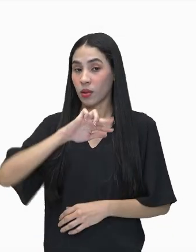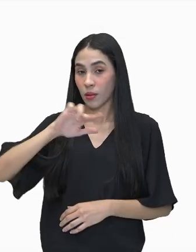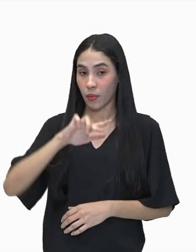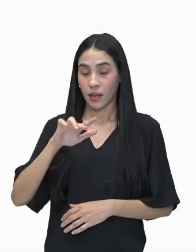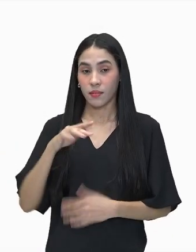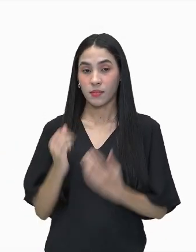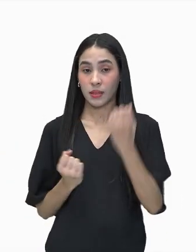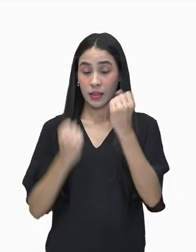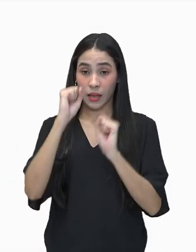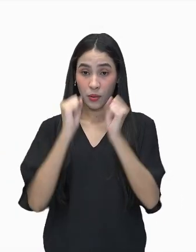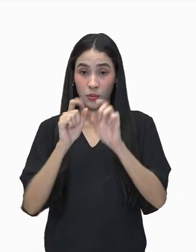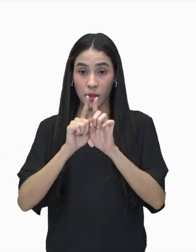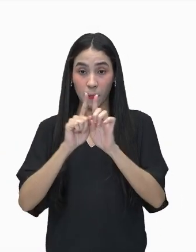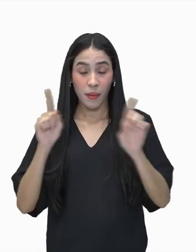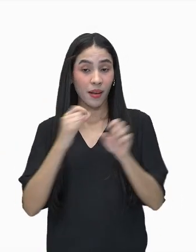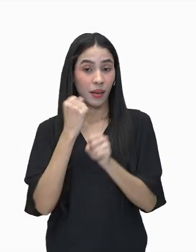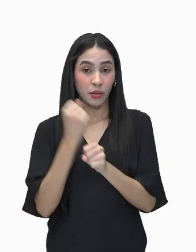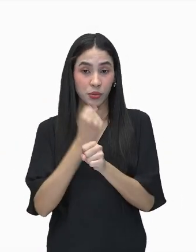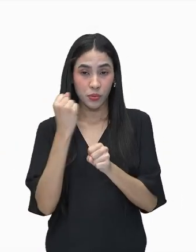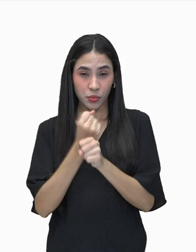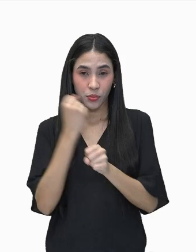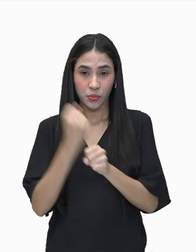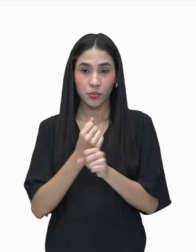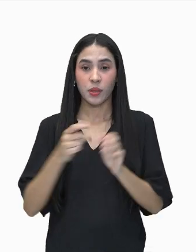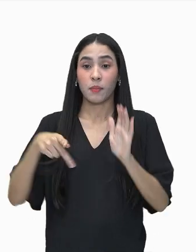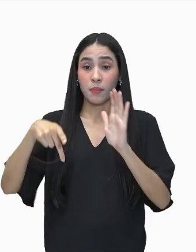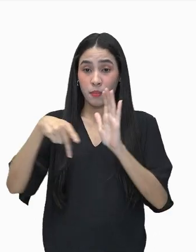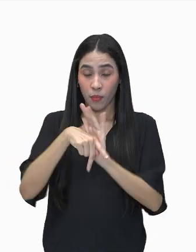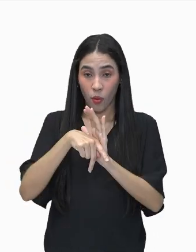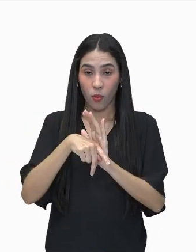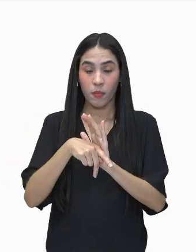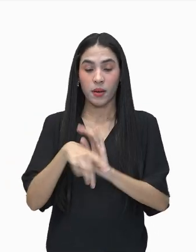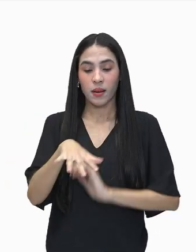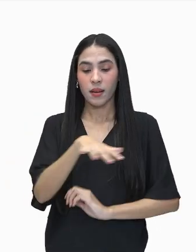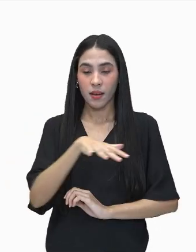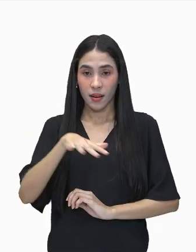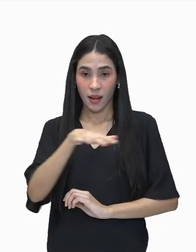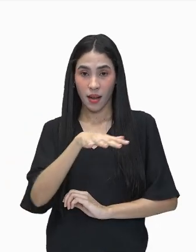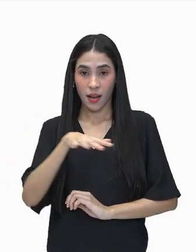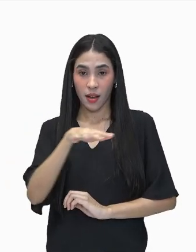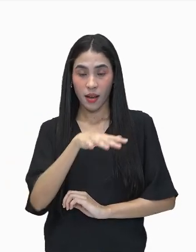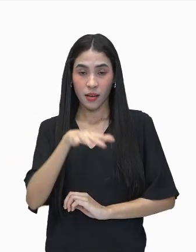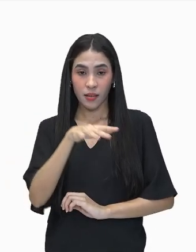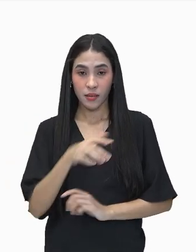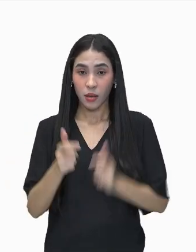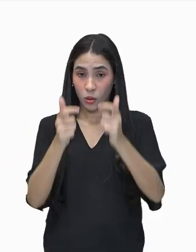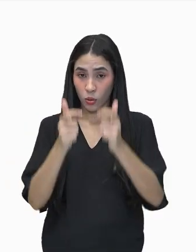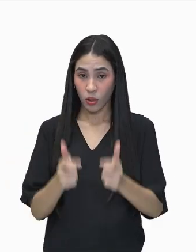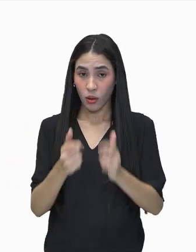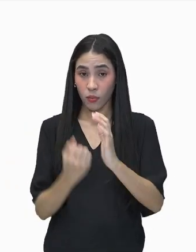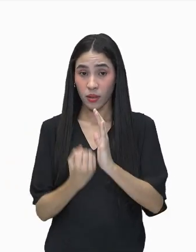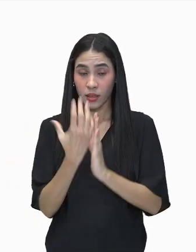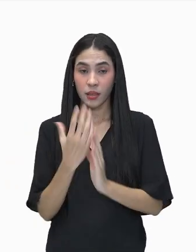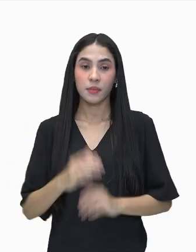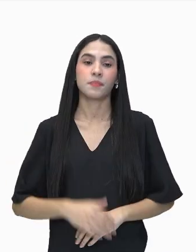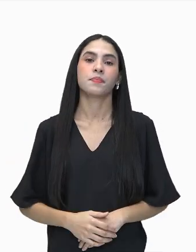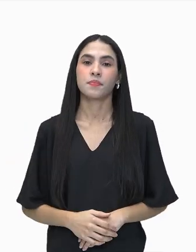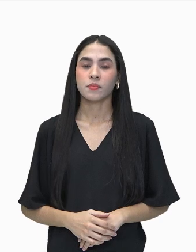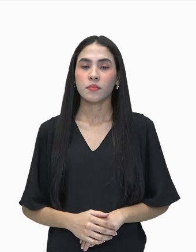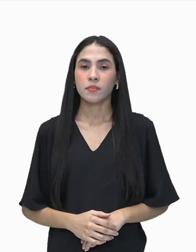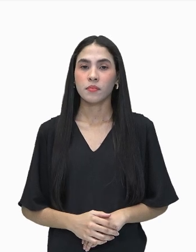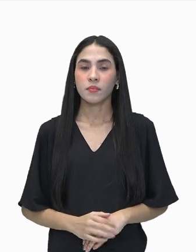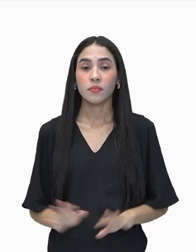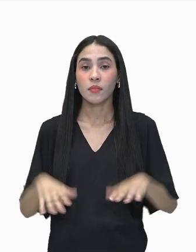mas a infraestrutura disponível na região ali onde ela vai se instalar. Então, essa